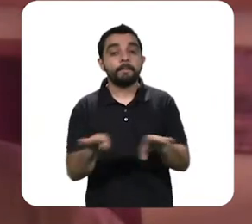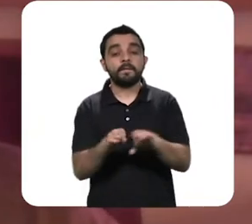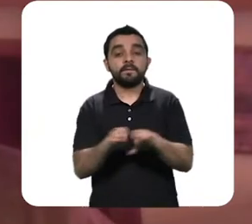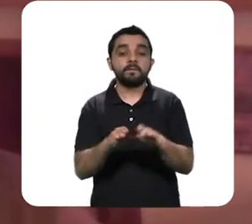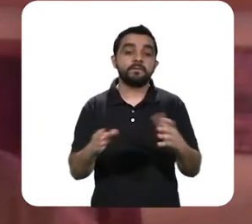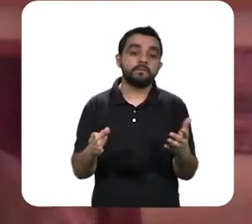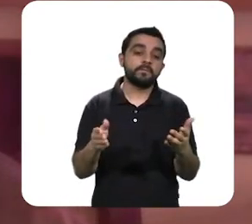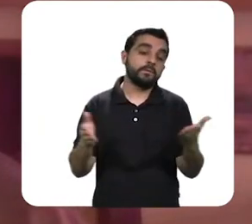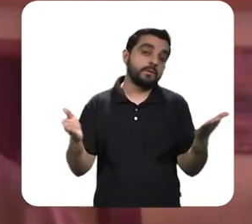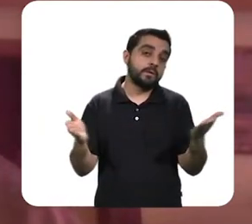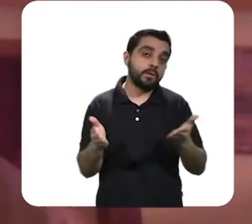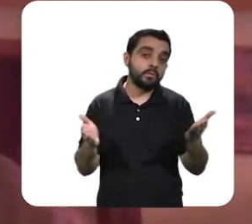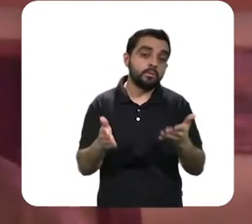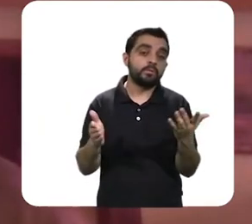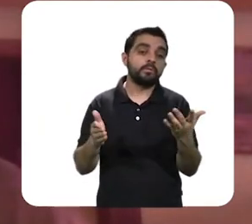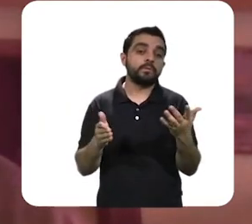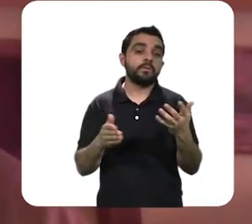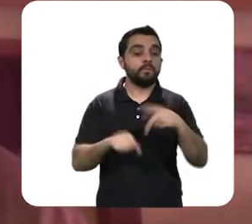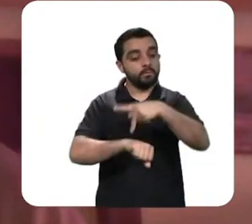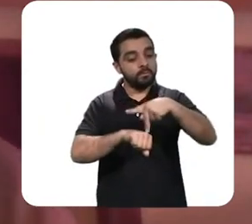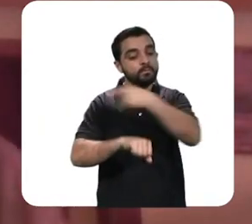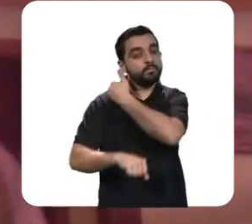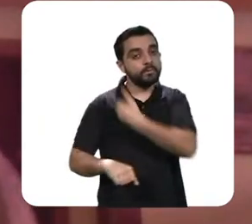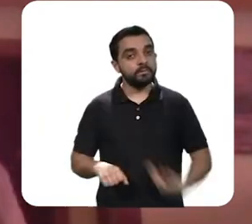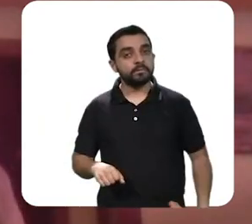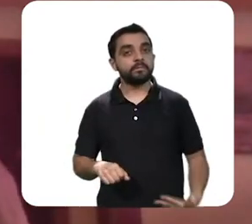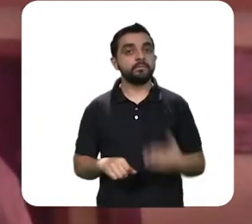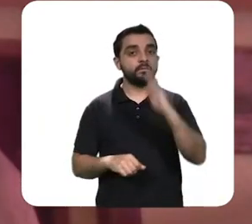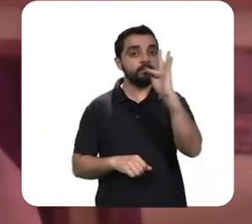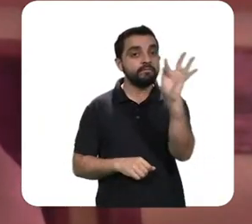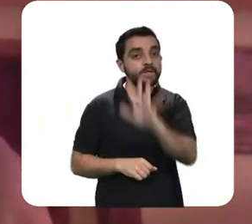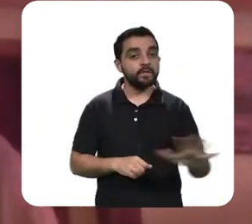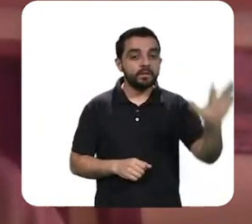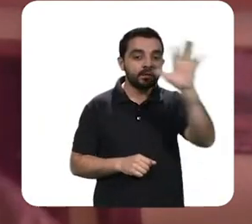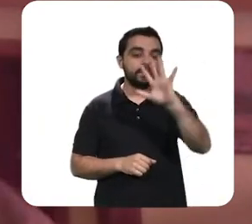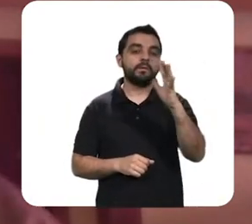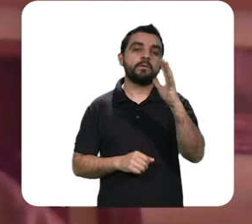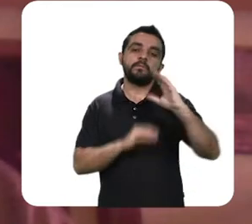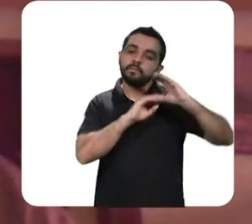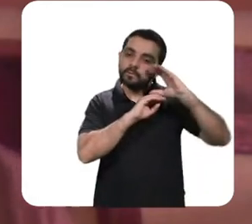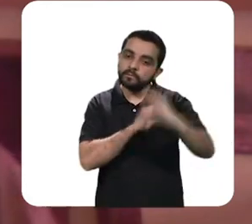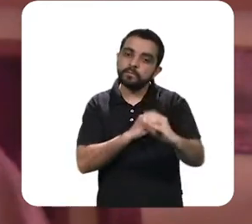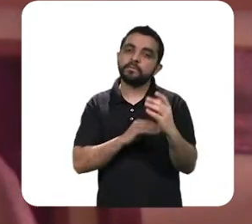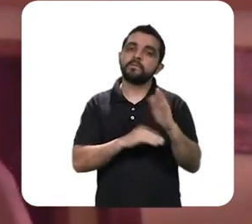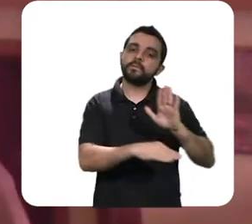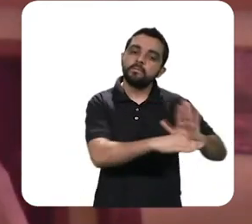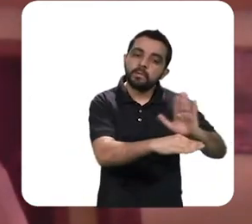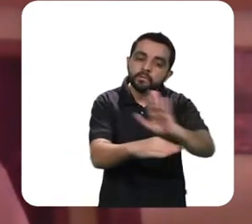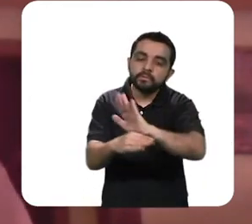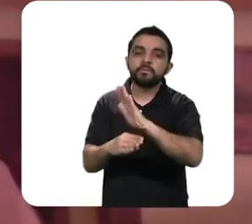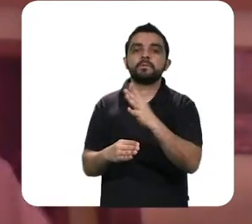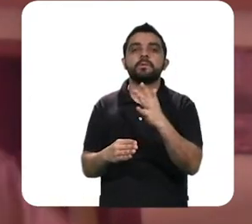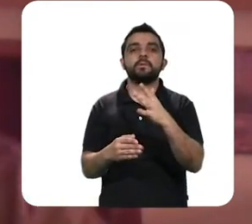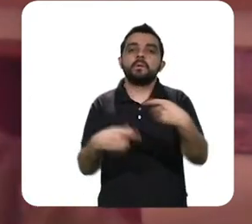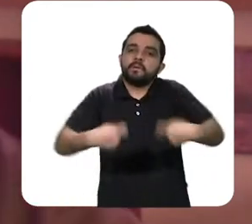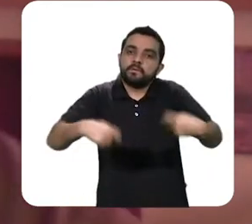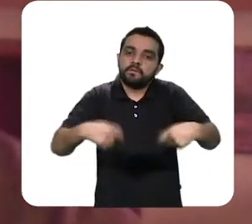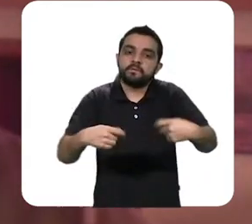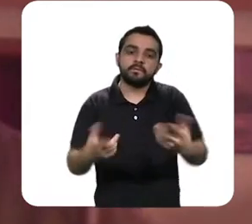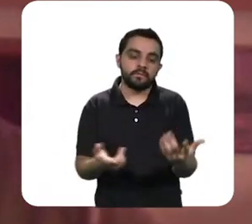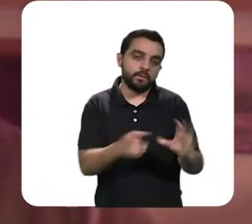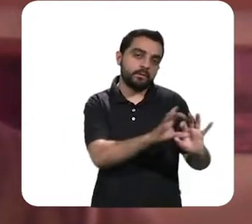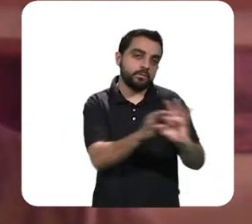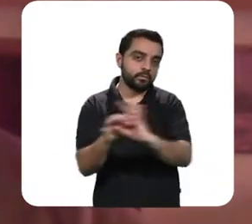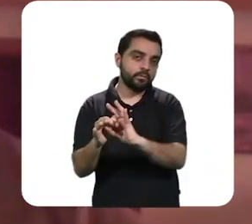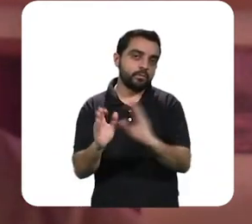a União Poder Público Federal invista sim a fundo perdido para sanar as nossas carências mais essenciais num contexto